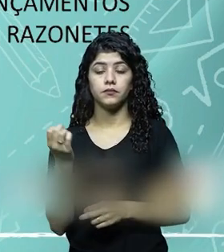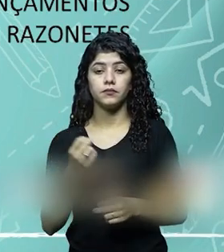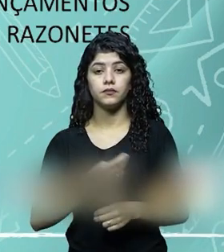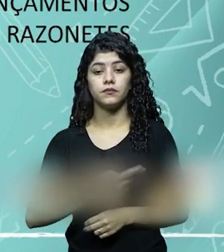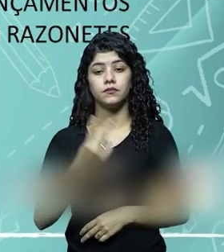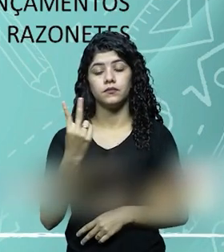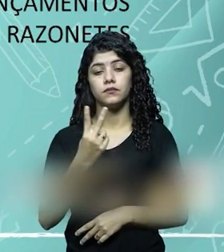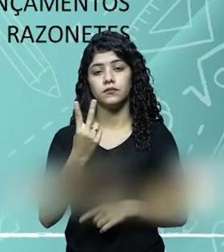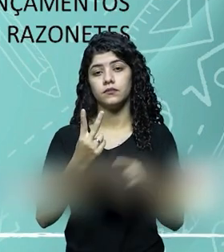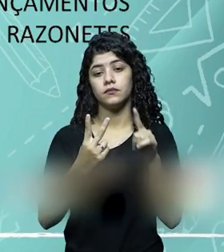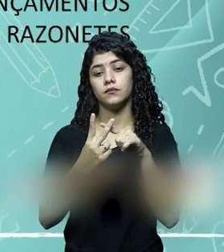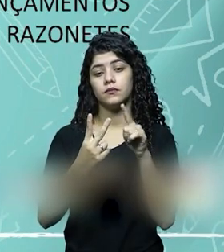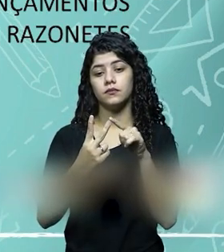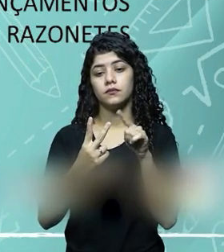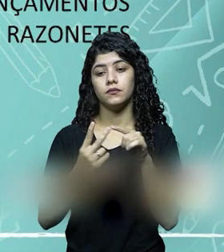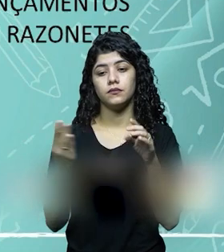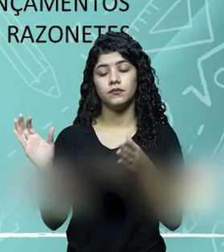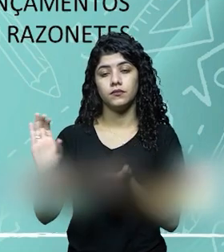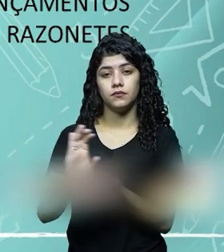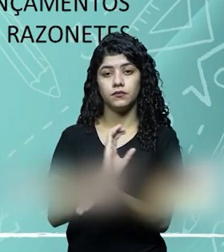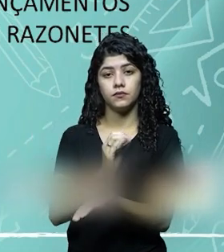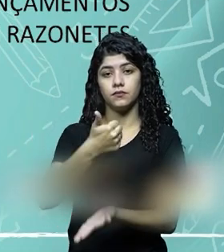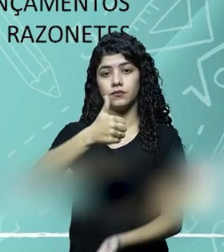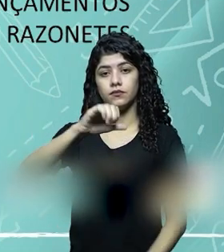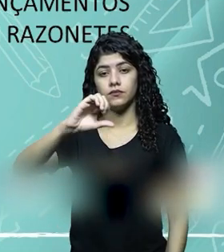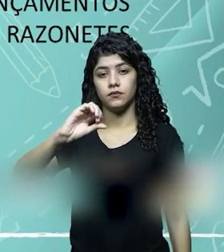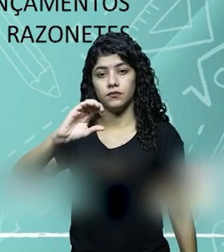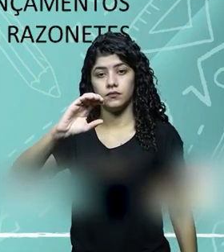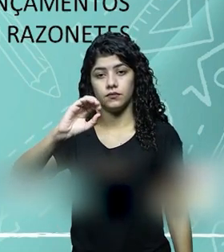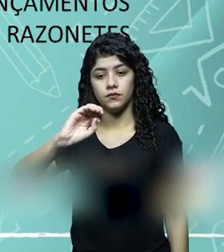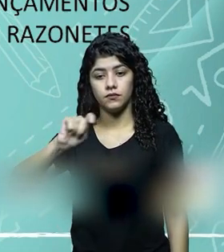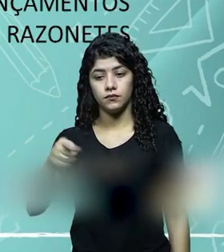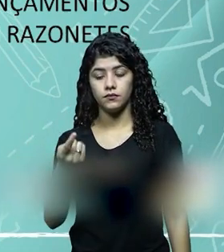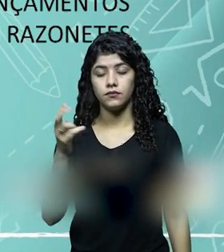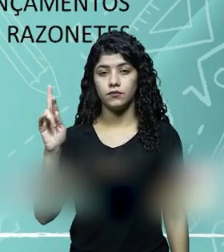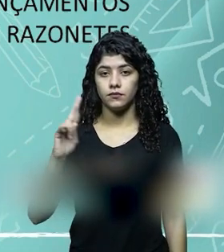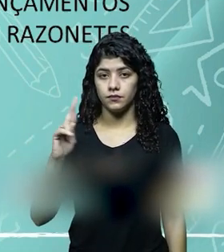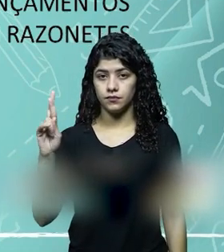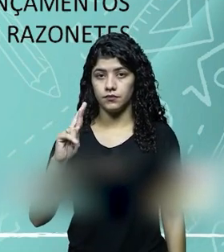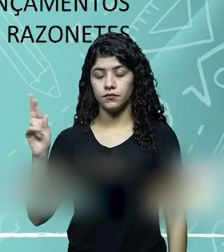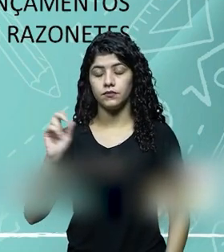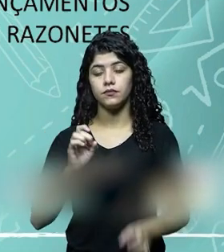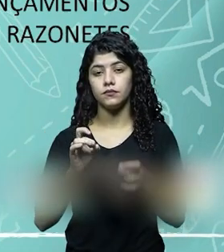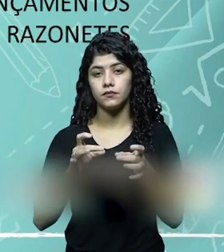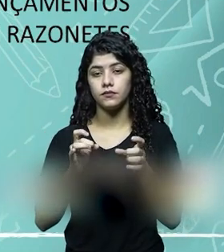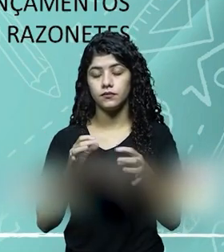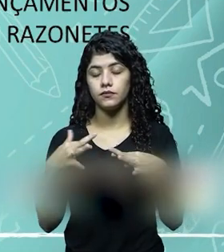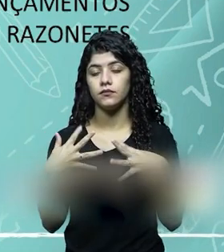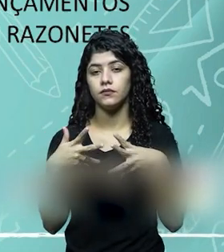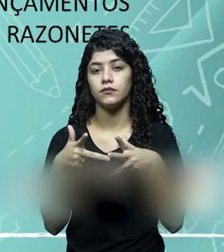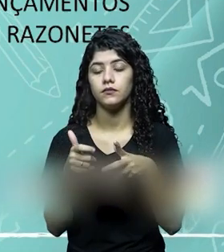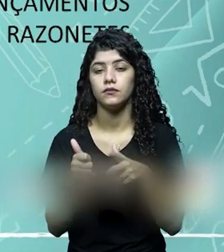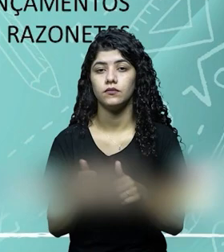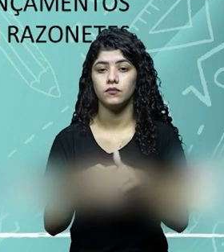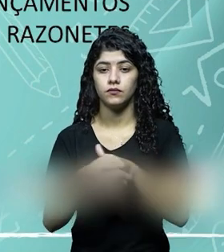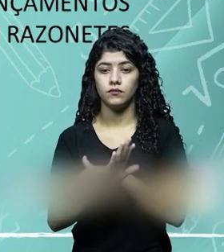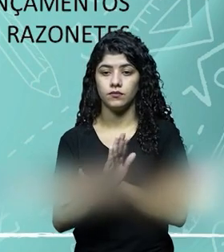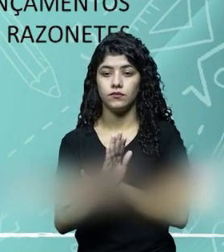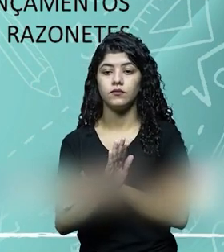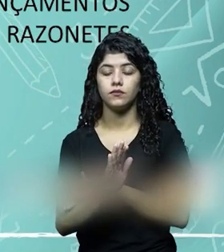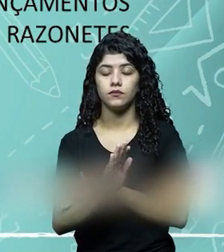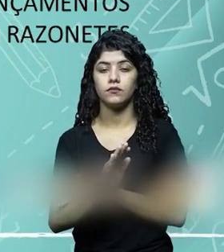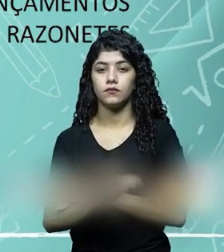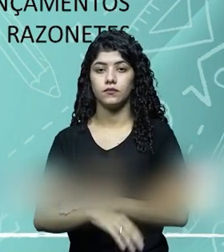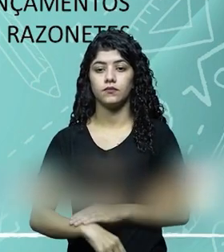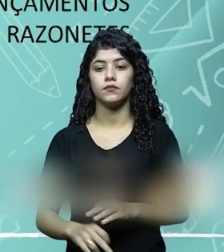aconteceram duas situações, primeiro o quê? Entrou 190 mil, aqui ó, que foi o quê? Referente, a venda do estoque, todo o estoque